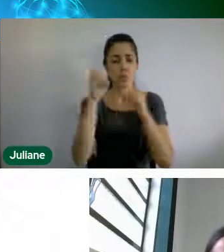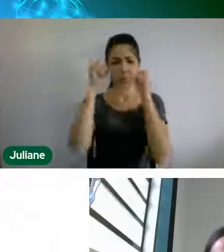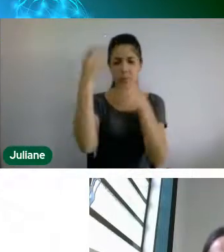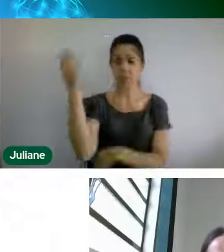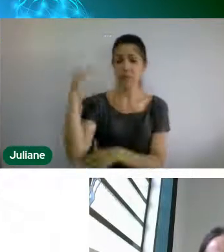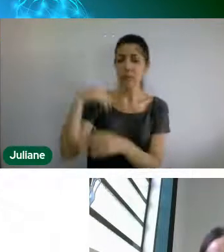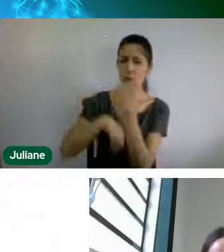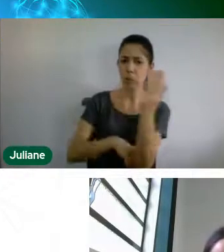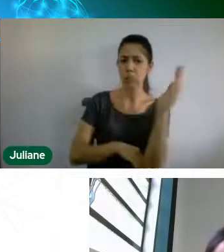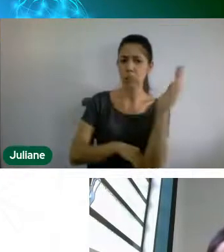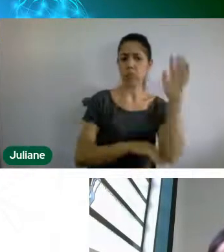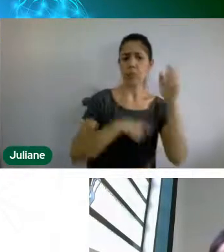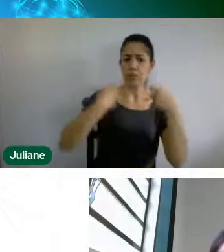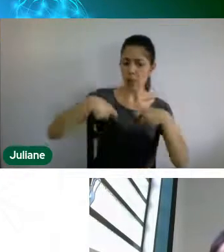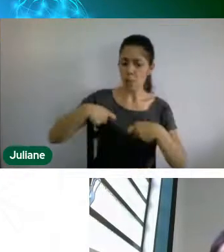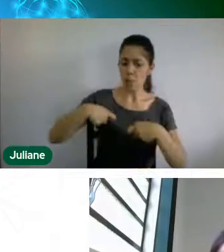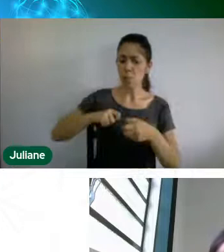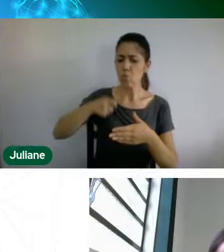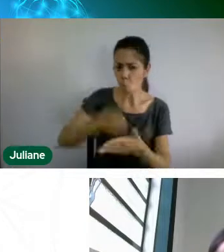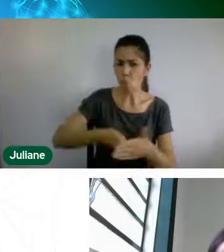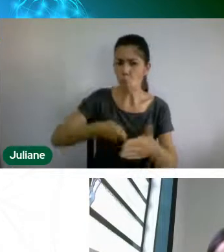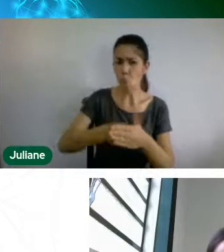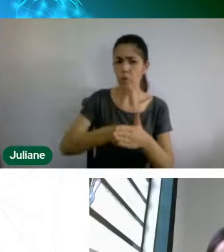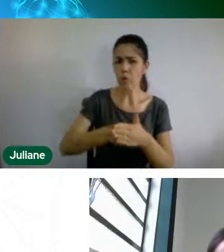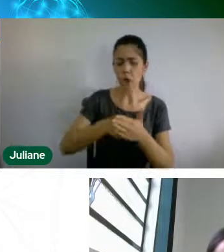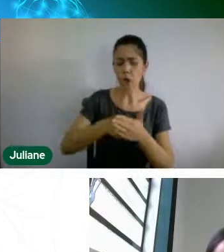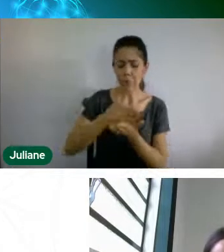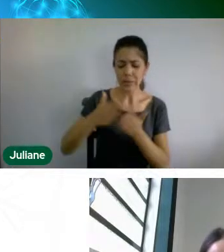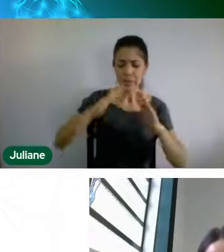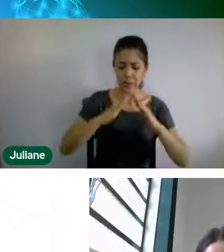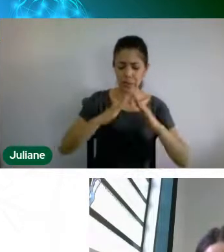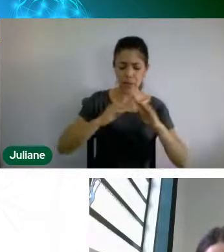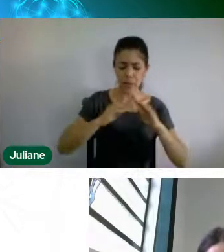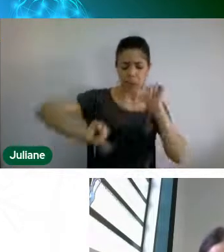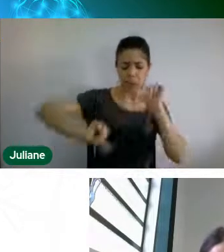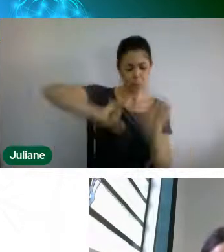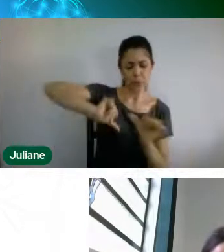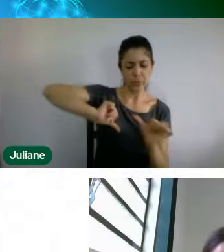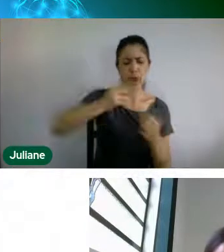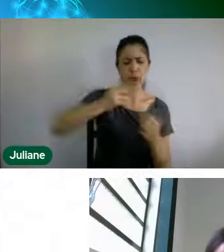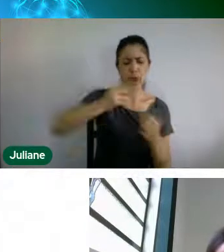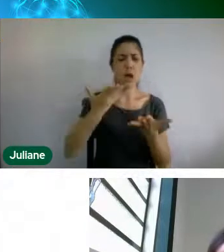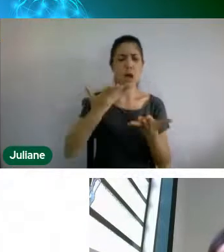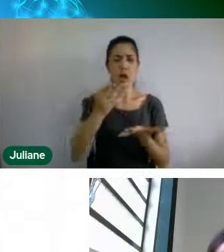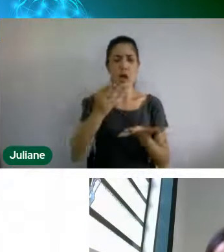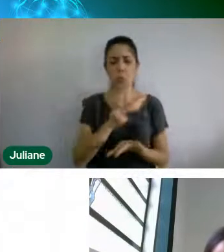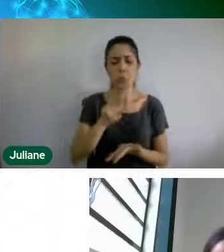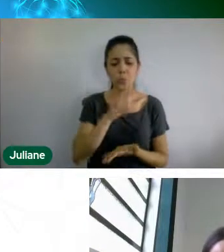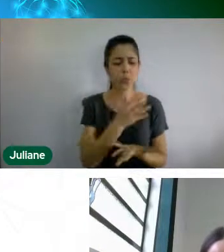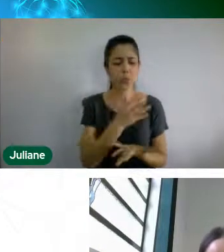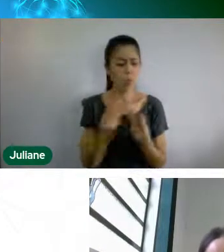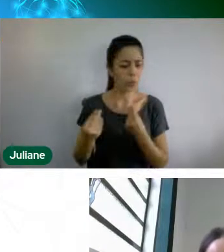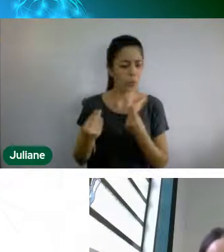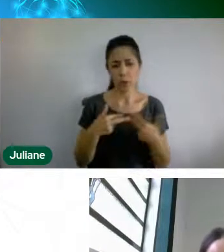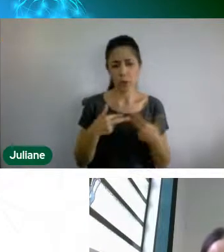e agradeço vocês também por vocês estarem aqui avaliando o nosso trabalho.